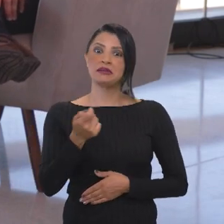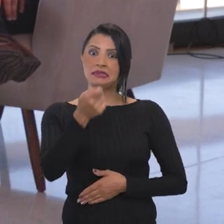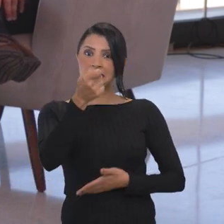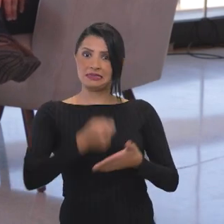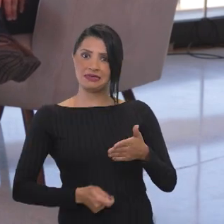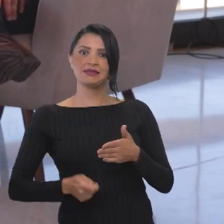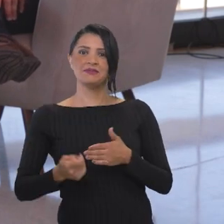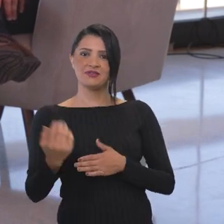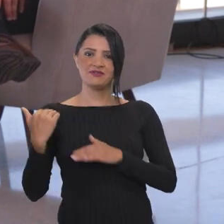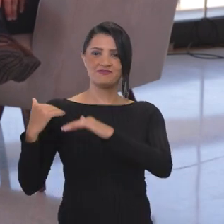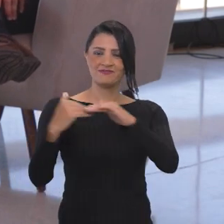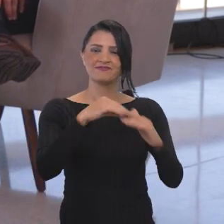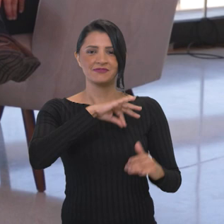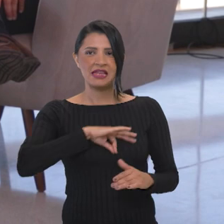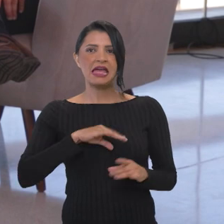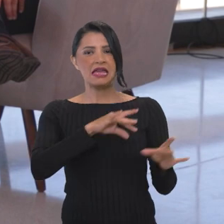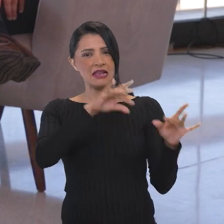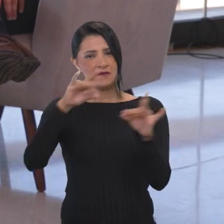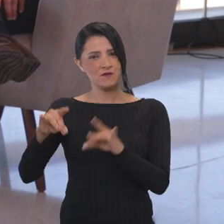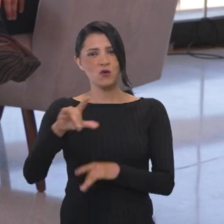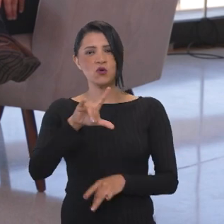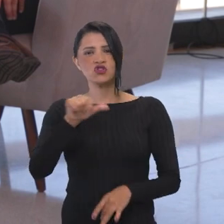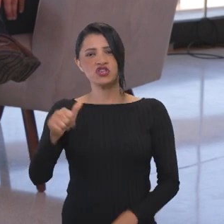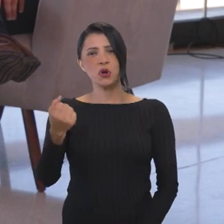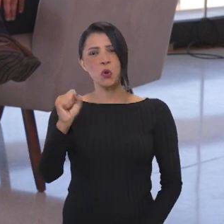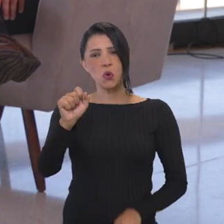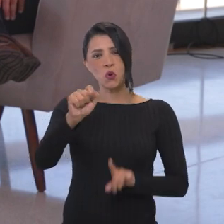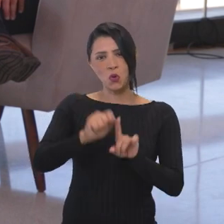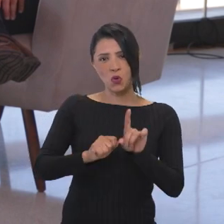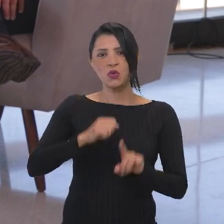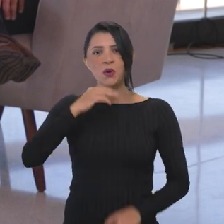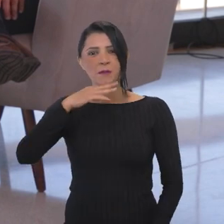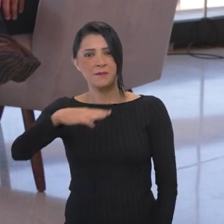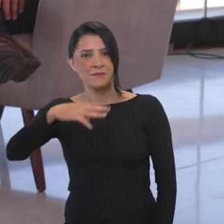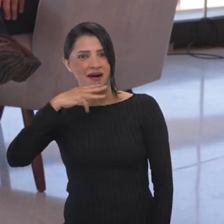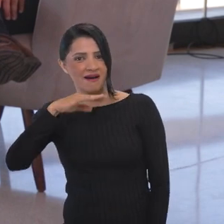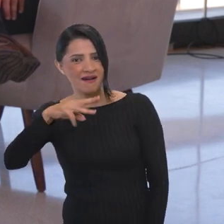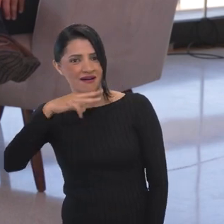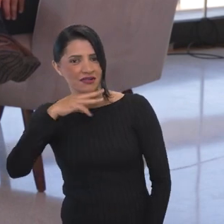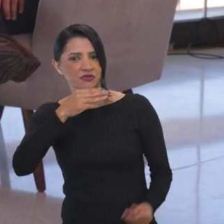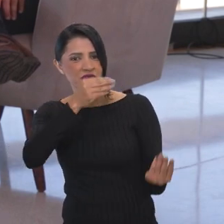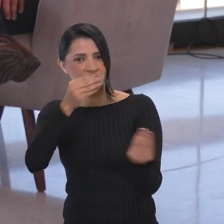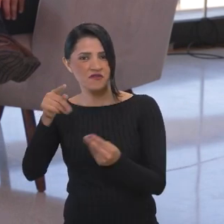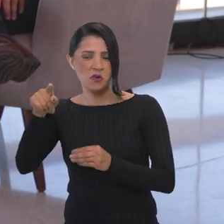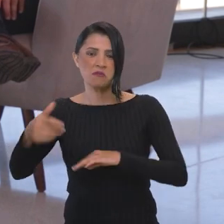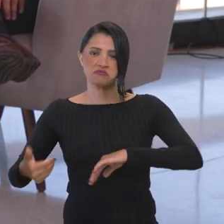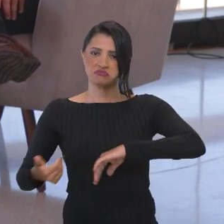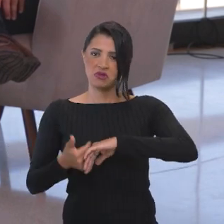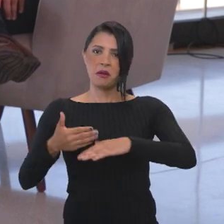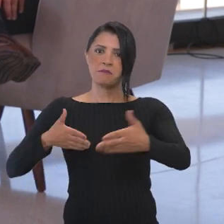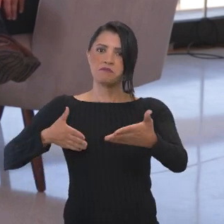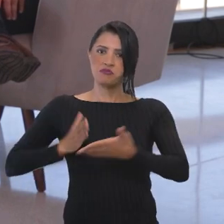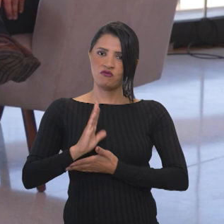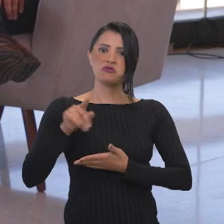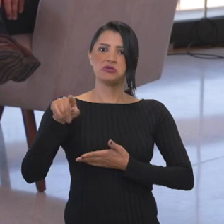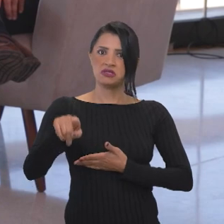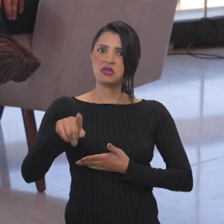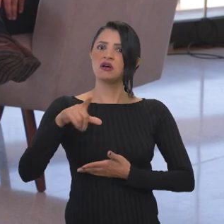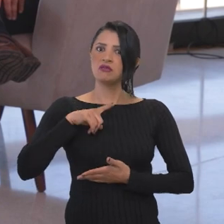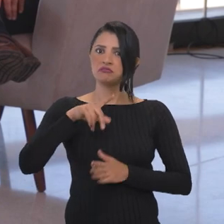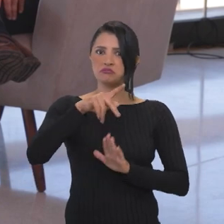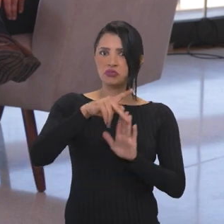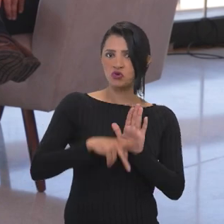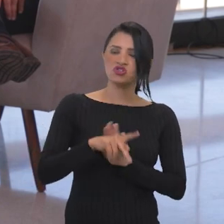Então, e o Congresso, teve uma aprovação relativamente celere, foi um projeto enviado em 8 de março. E o presidente sempre fala, as pessoas me